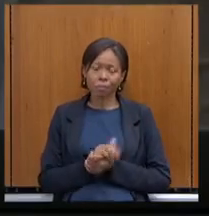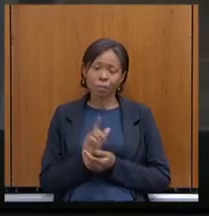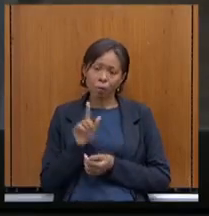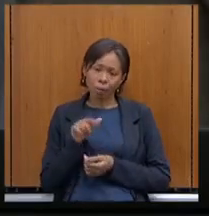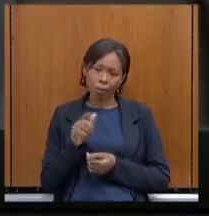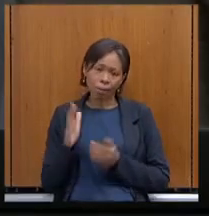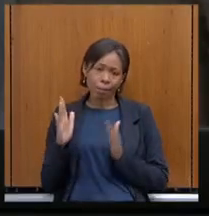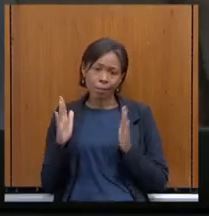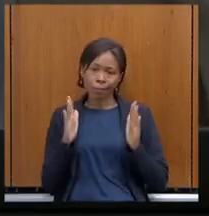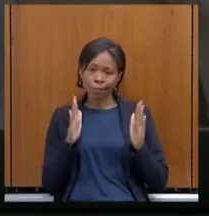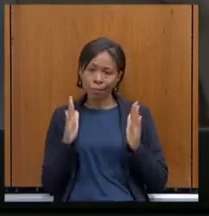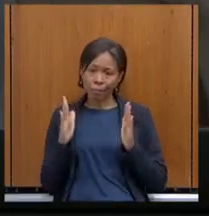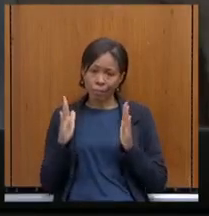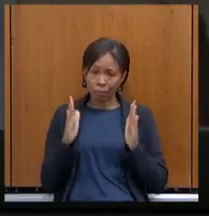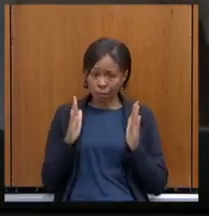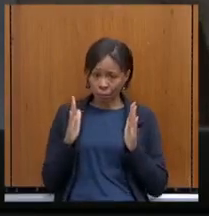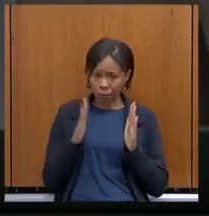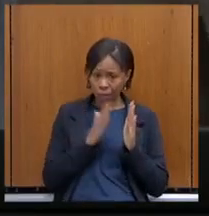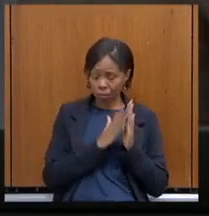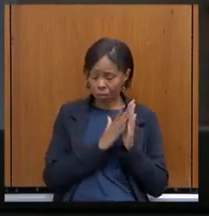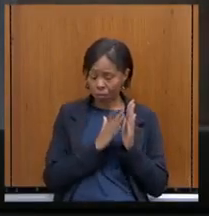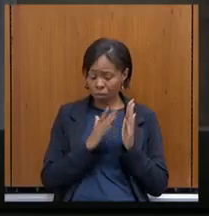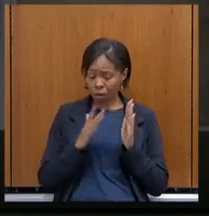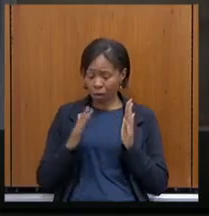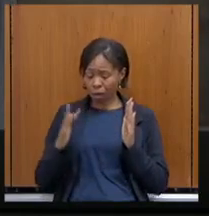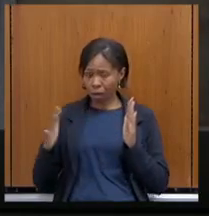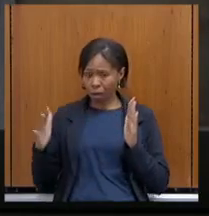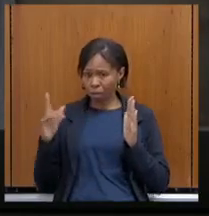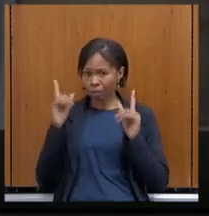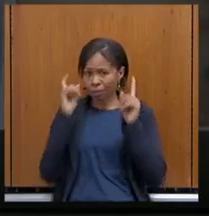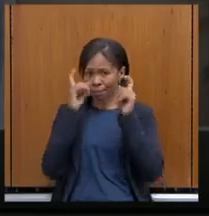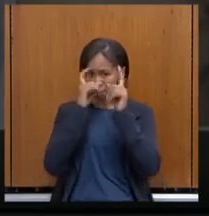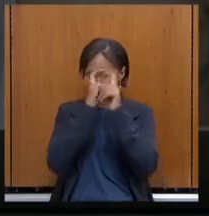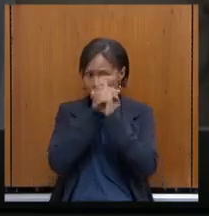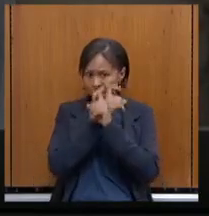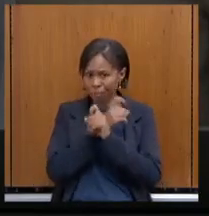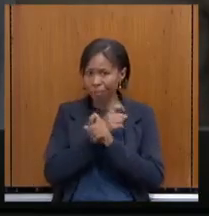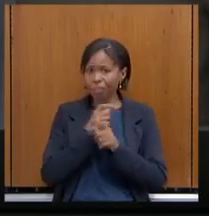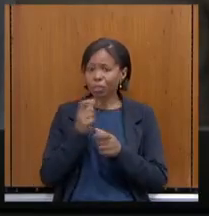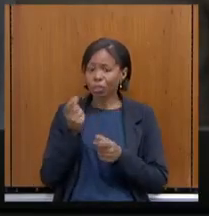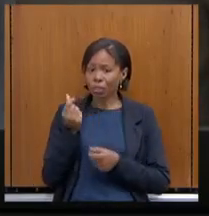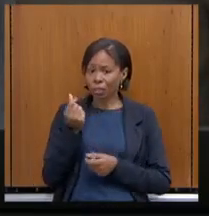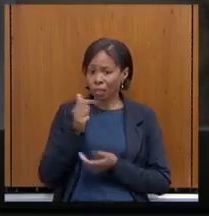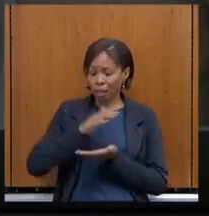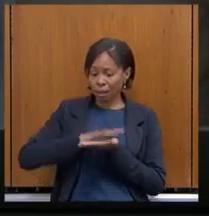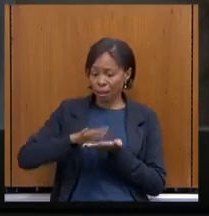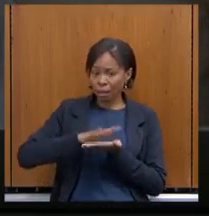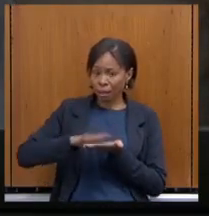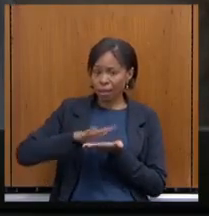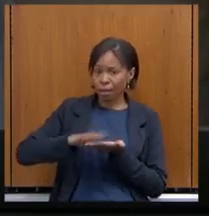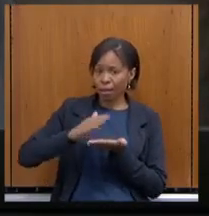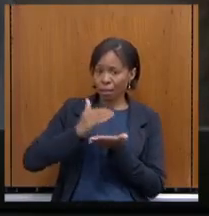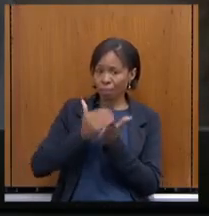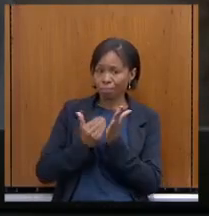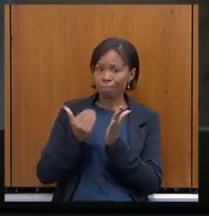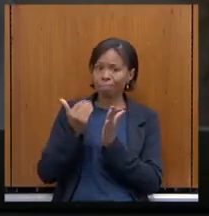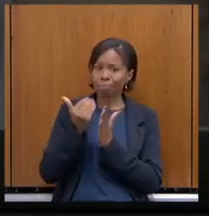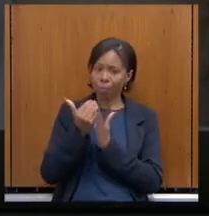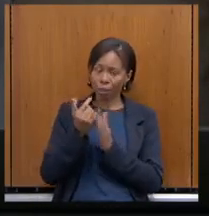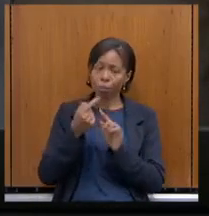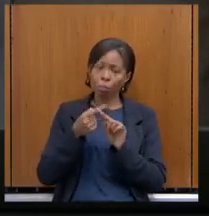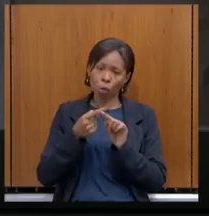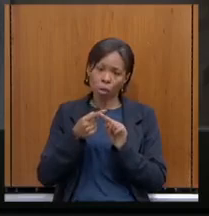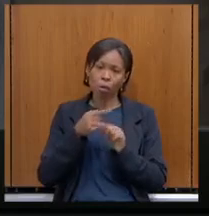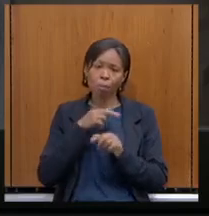extremamente difícil e de aumentar o gasto, porque estava morrendo muita gente. Mesmo com